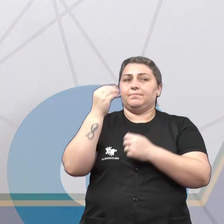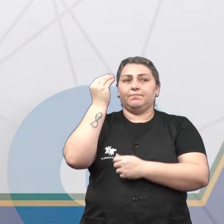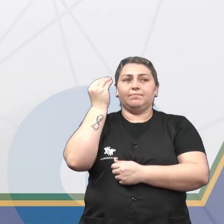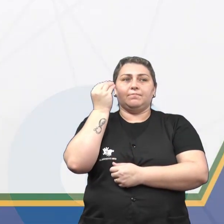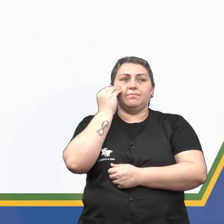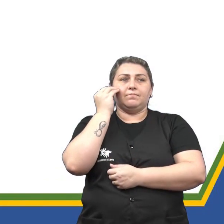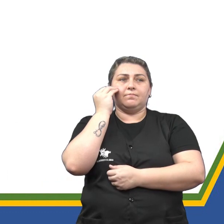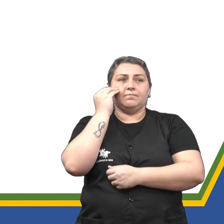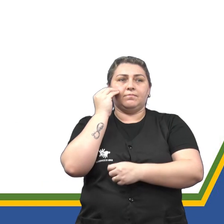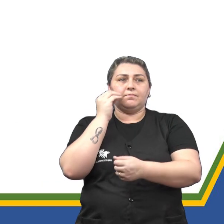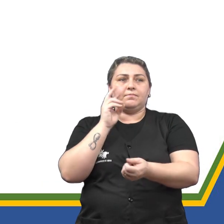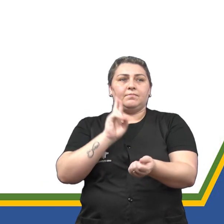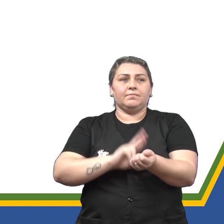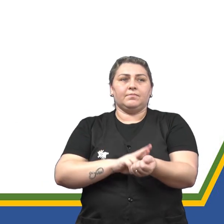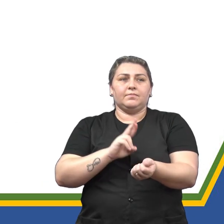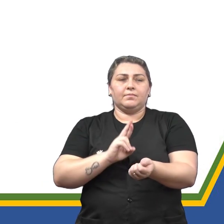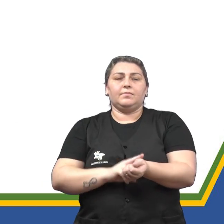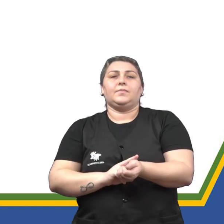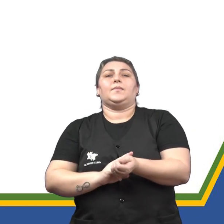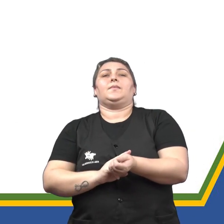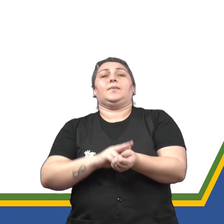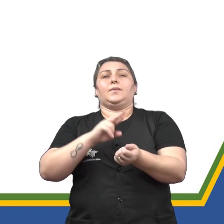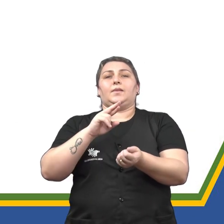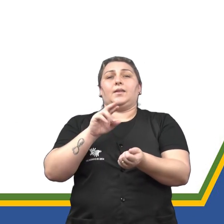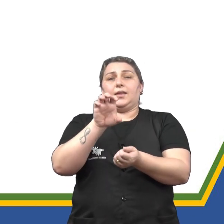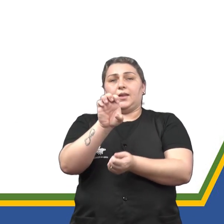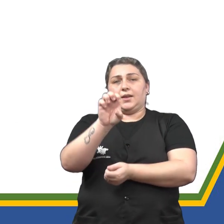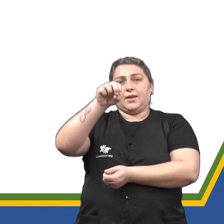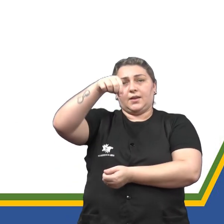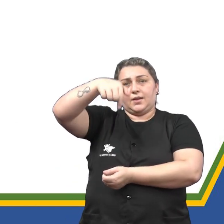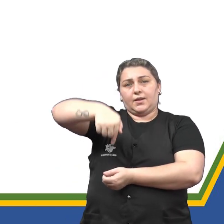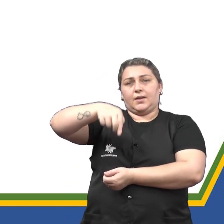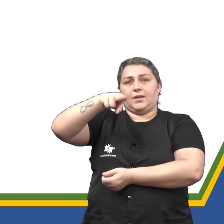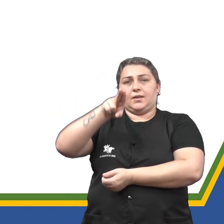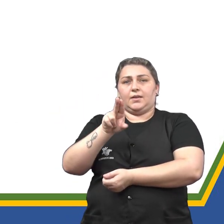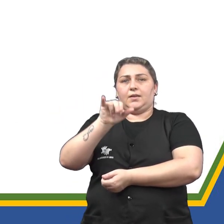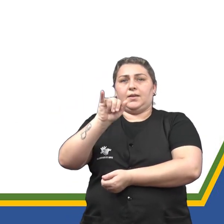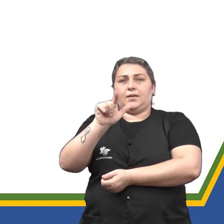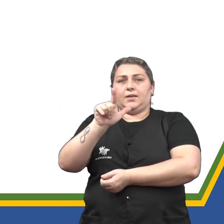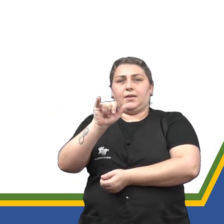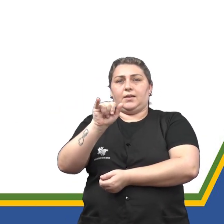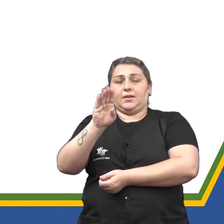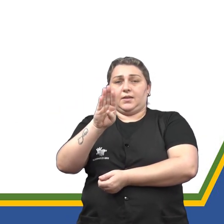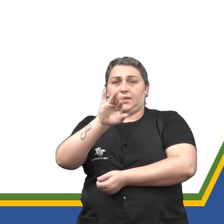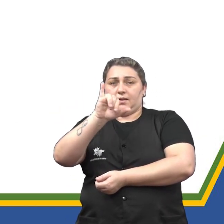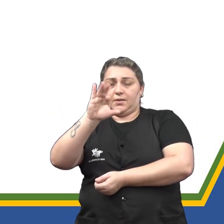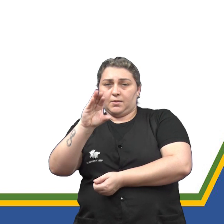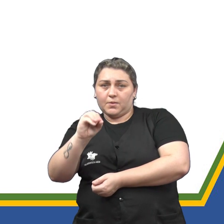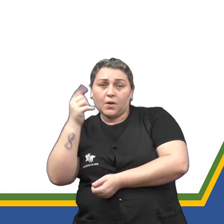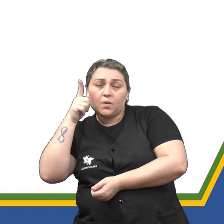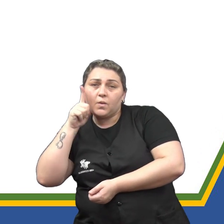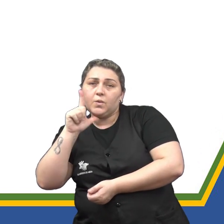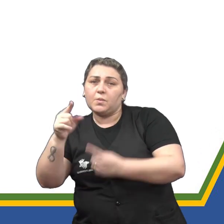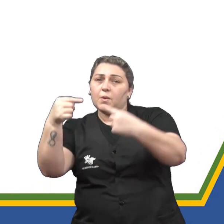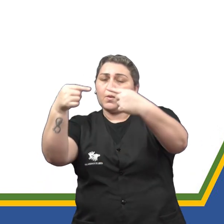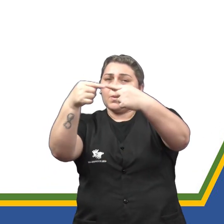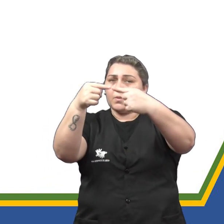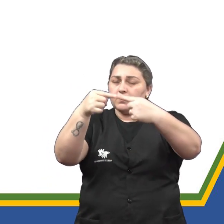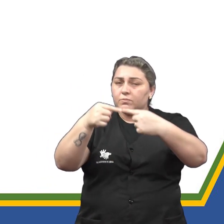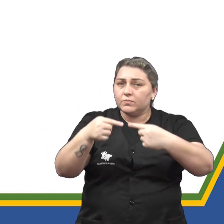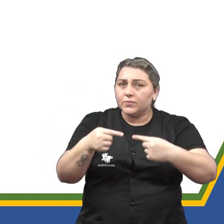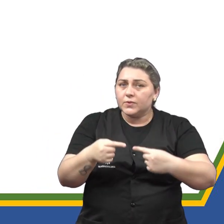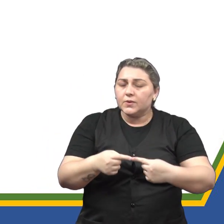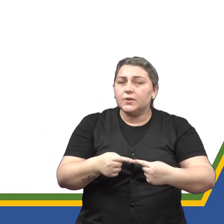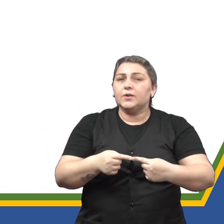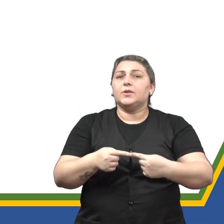melhor. Outra capacidade motora é o equilíbrio, é a capacidade motora conseguida por uma combinação de ações